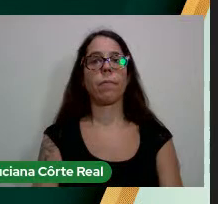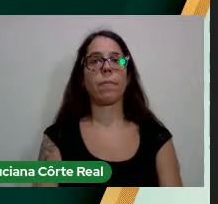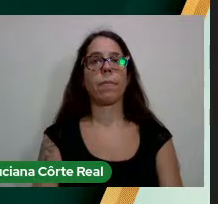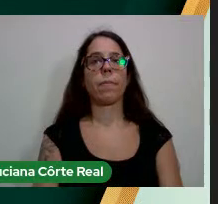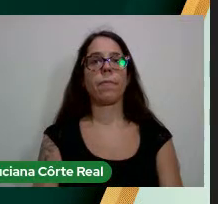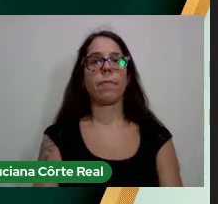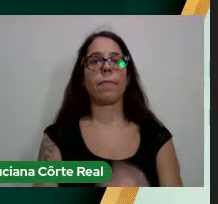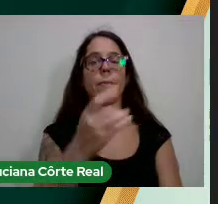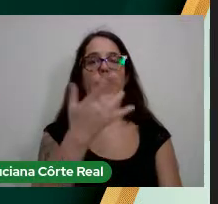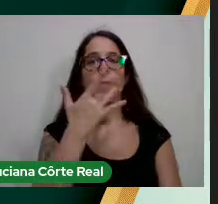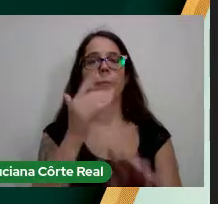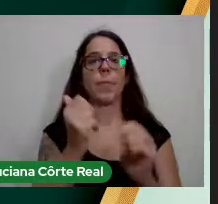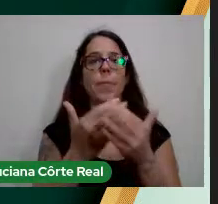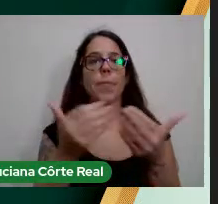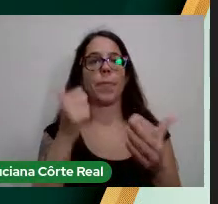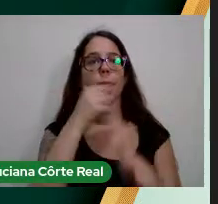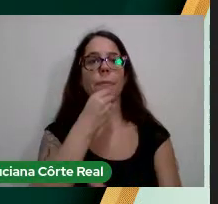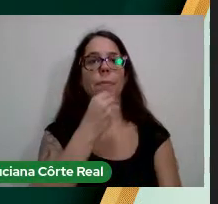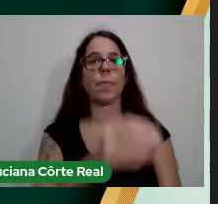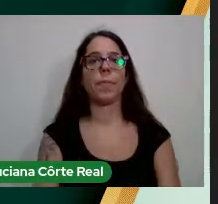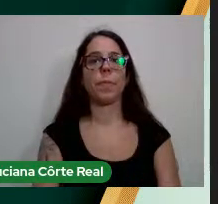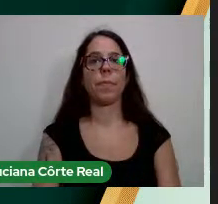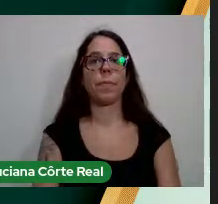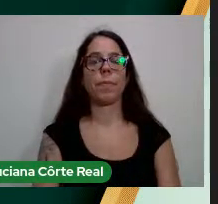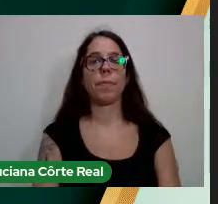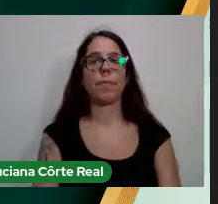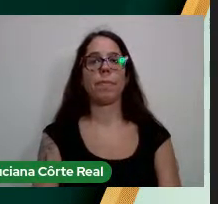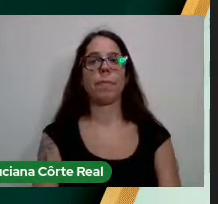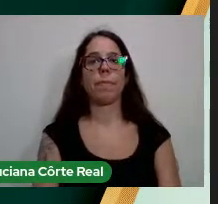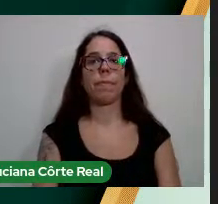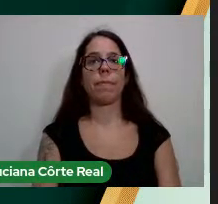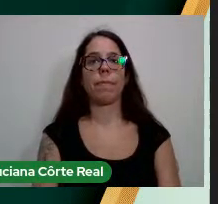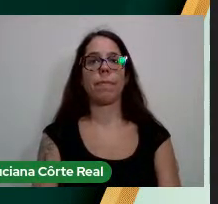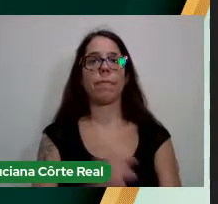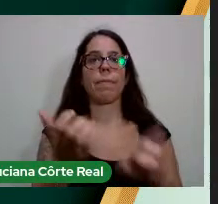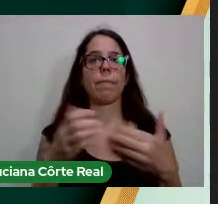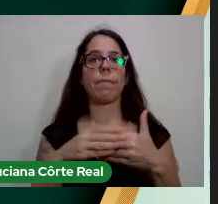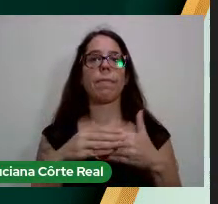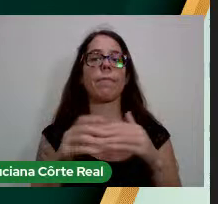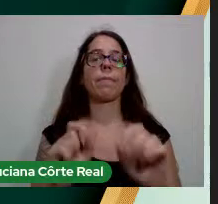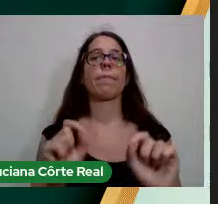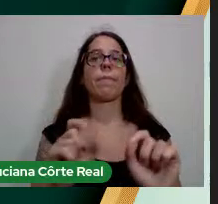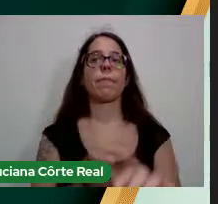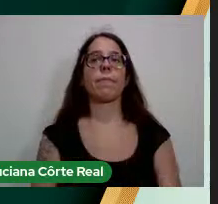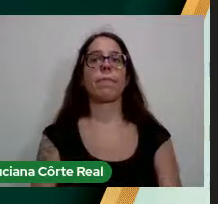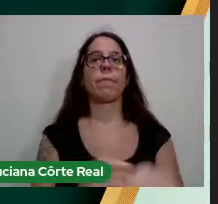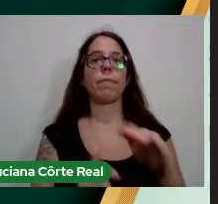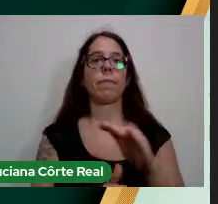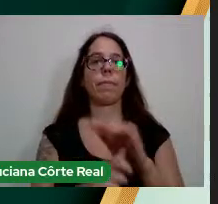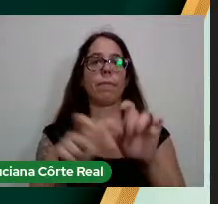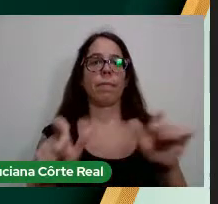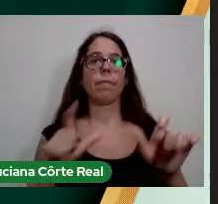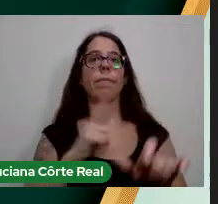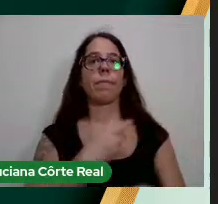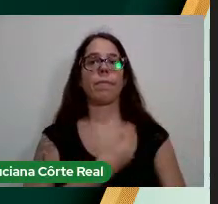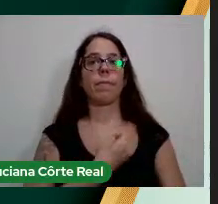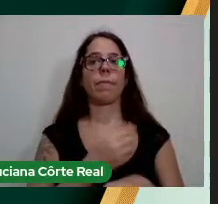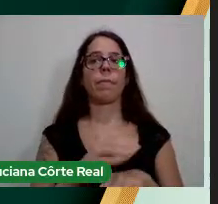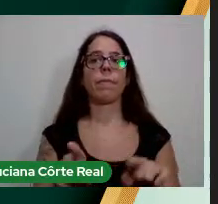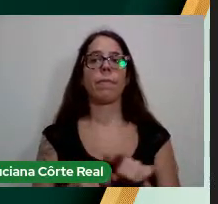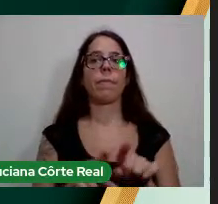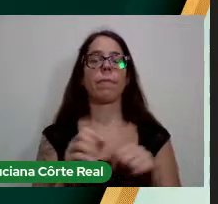Boa tarde a todos e todas. Queria cumprimentar as autoridades aqui presentes,